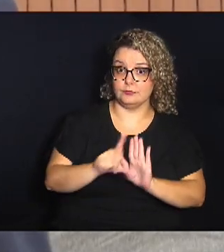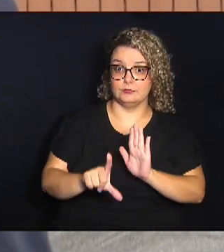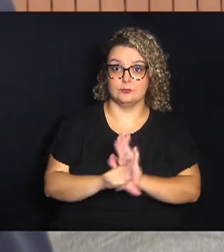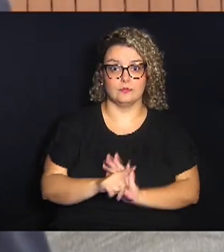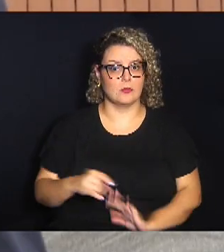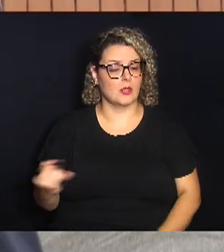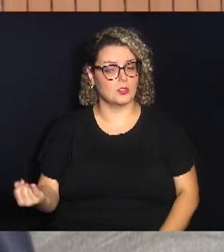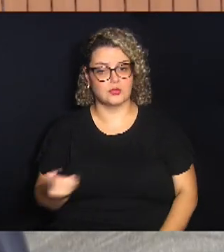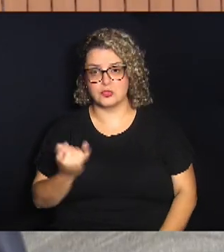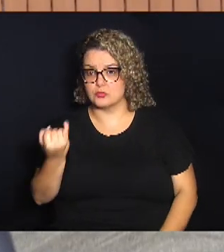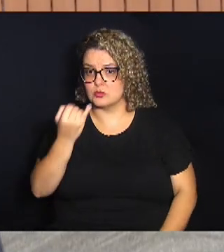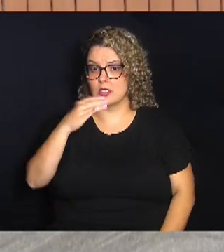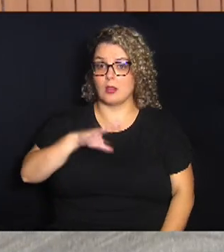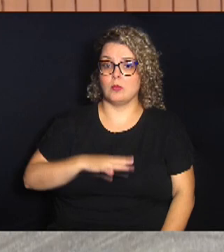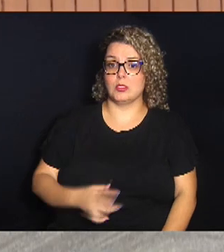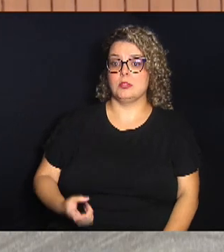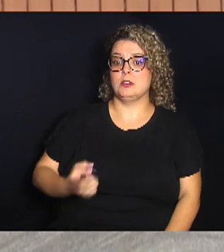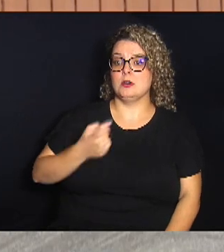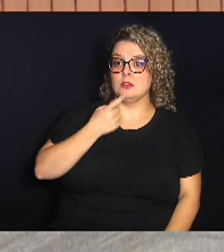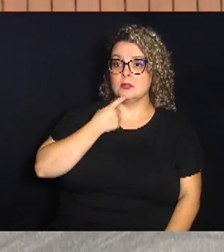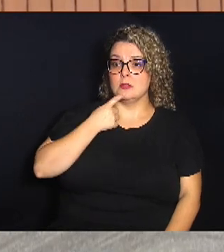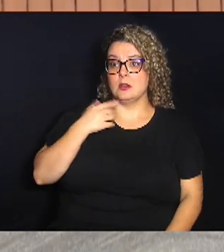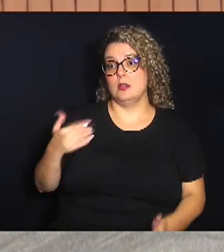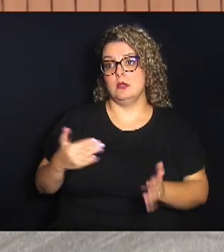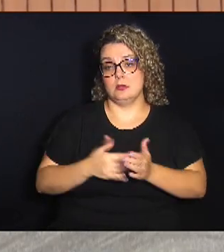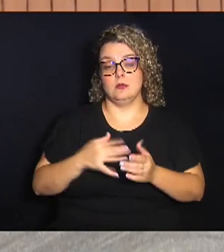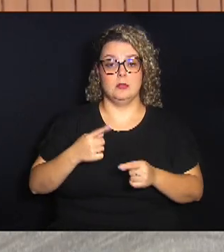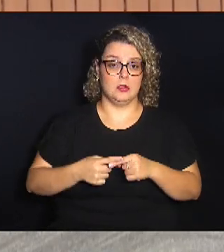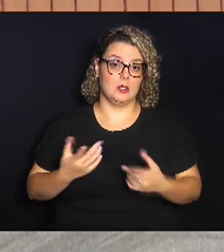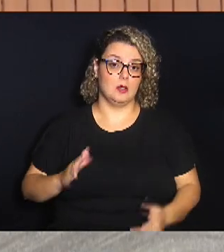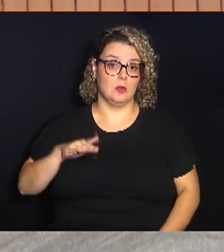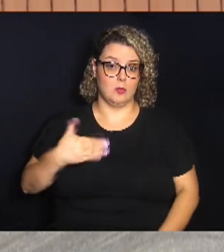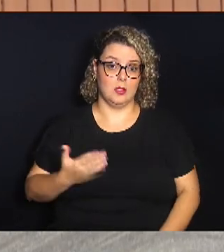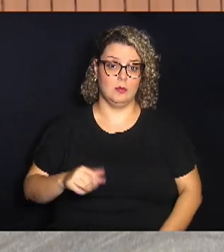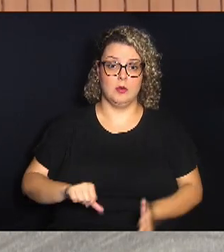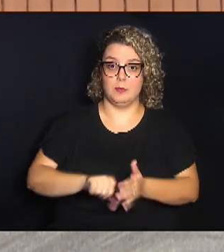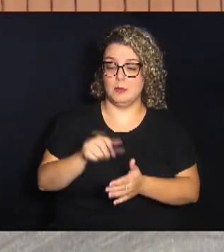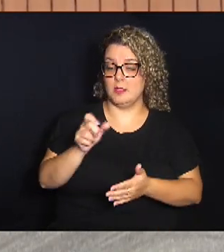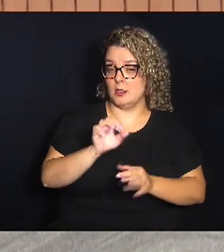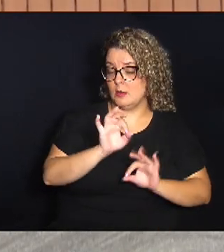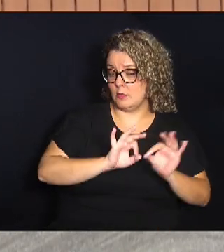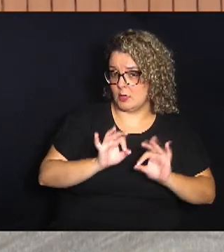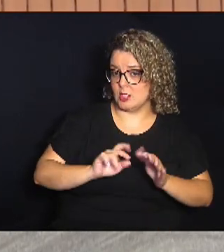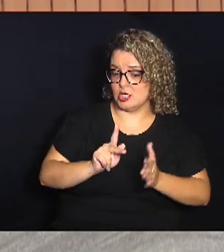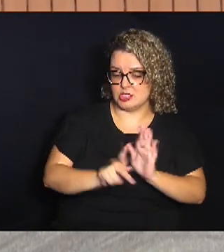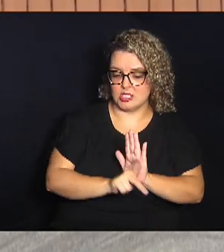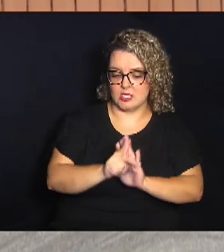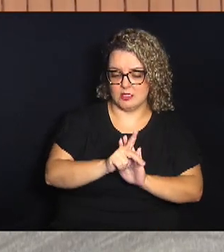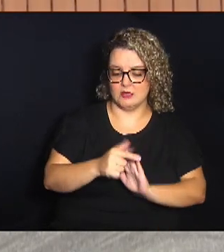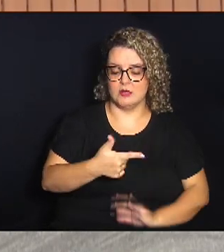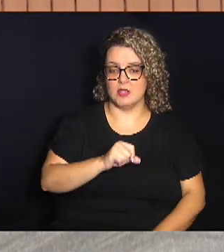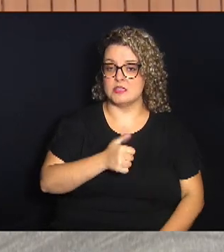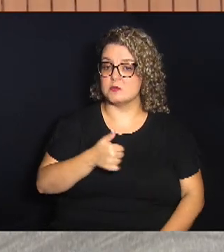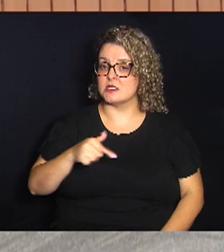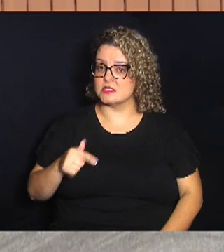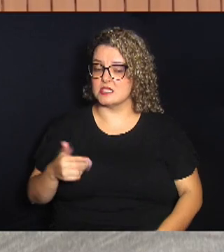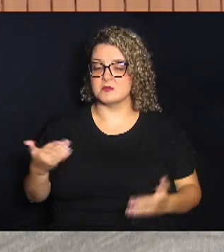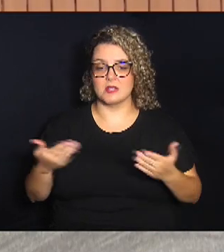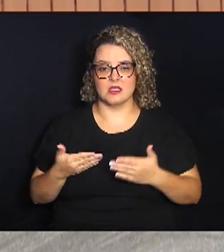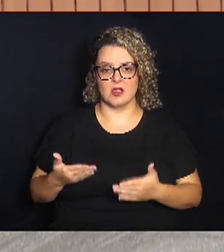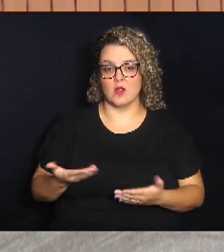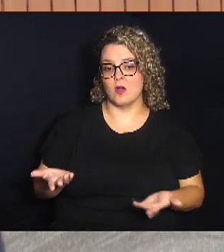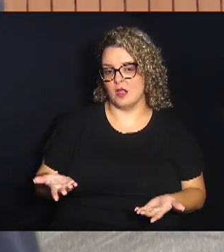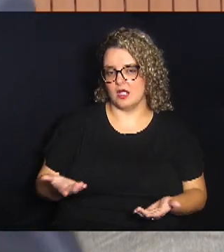extrema importância para o município de Campinas, até porque quando foi o meu primeiro projeto que apresentei em 2017, mas agora, mediante